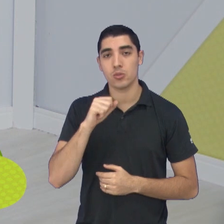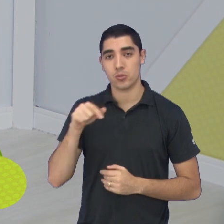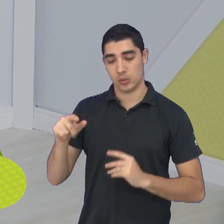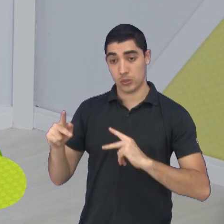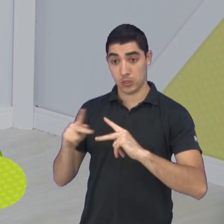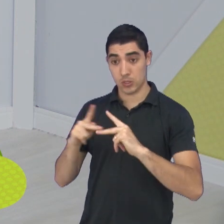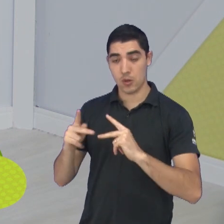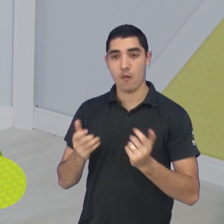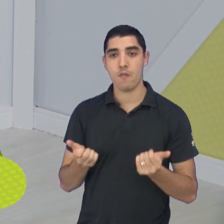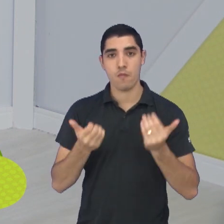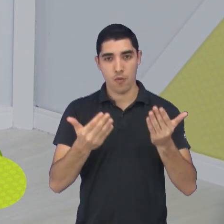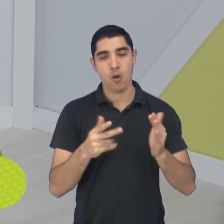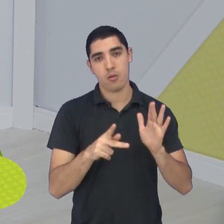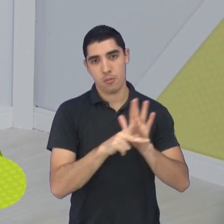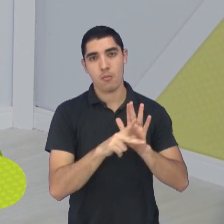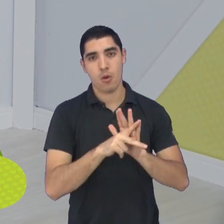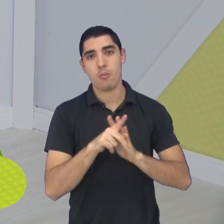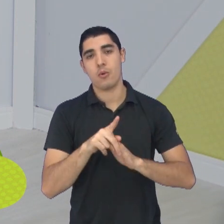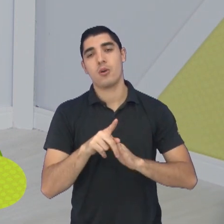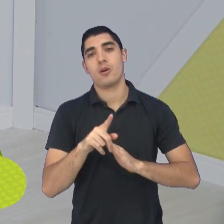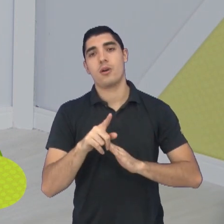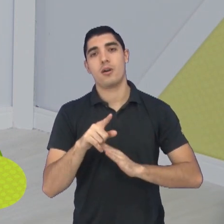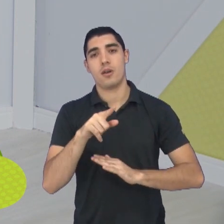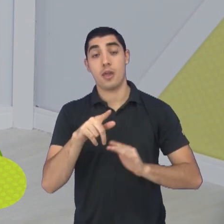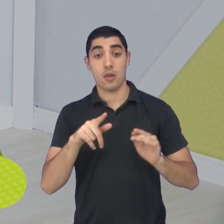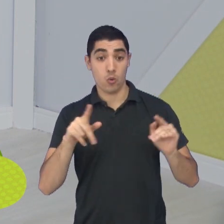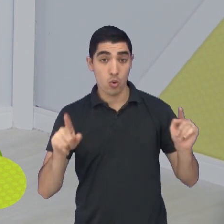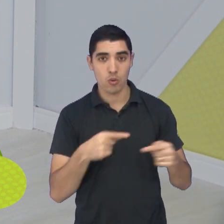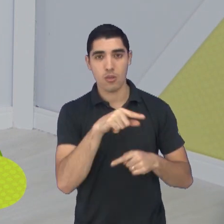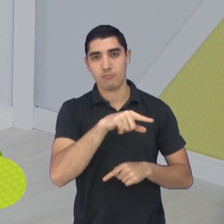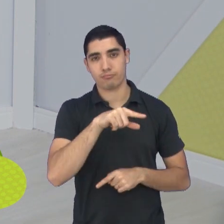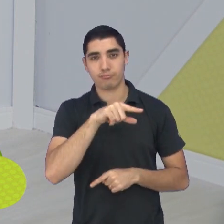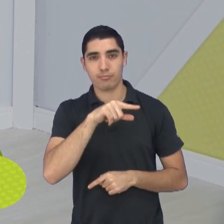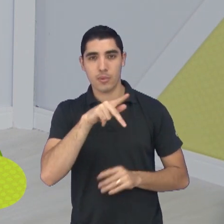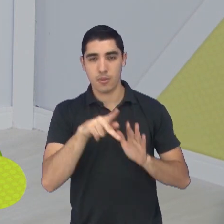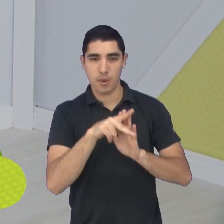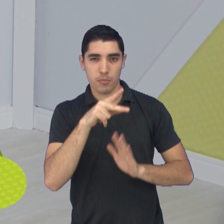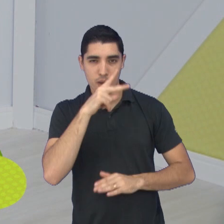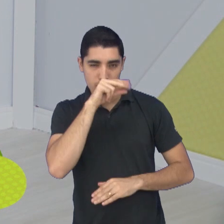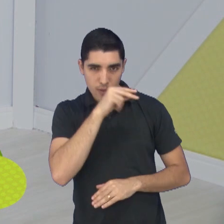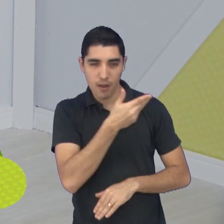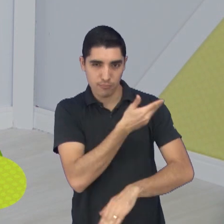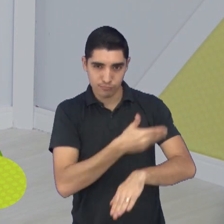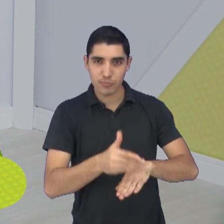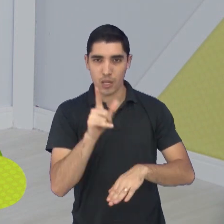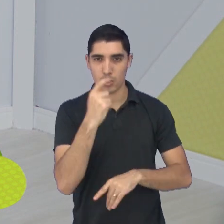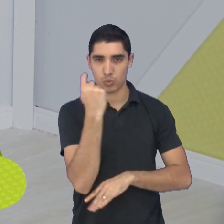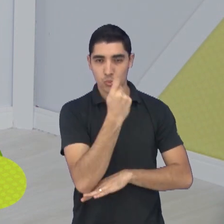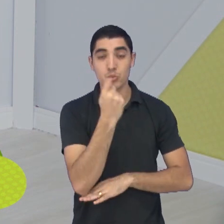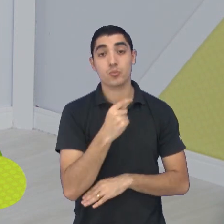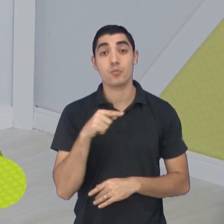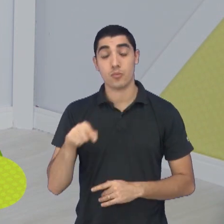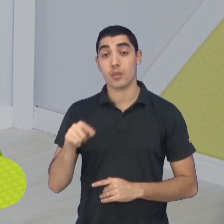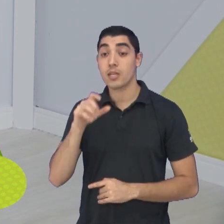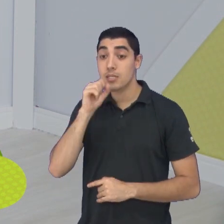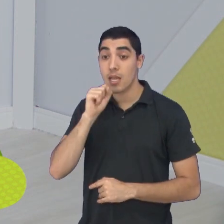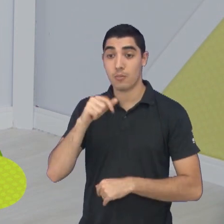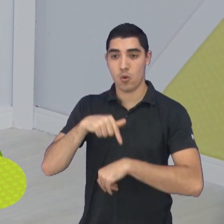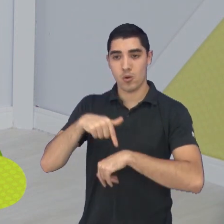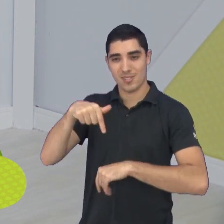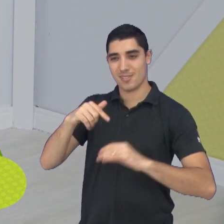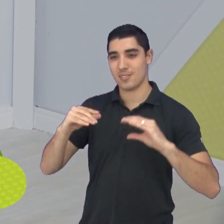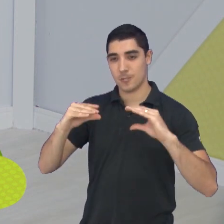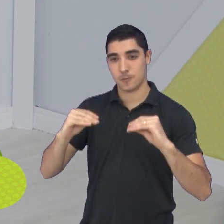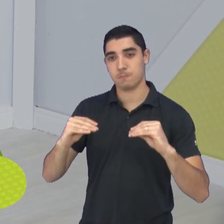Francisco Beltrão para enfrentar o Marreco Futsal pela terceira rodada da Liga Nacional, sábado, 19h, no